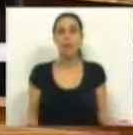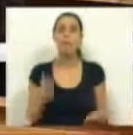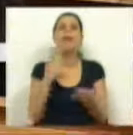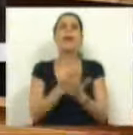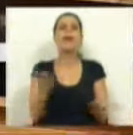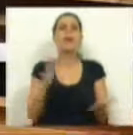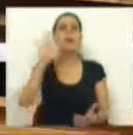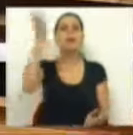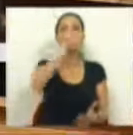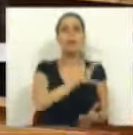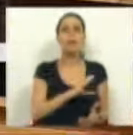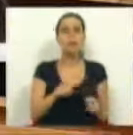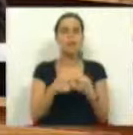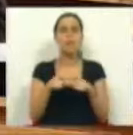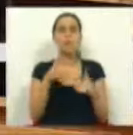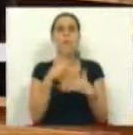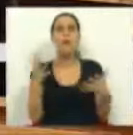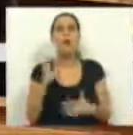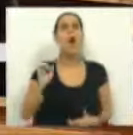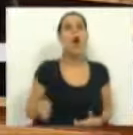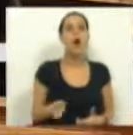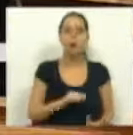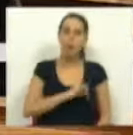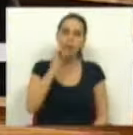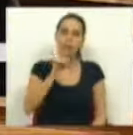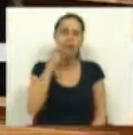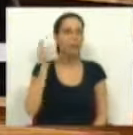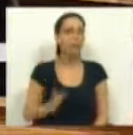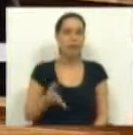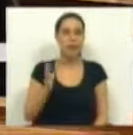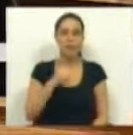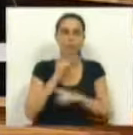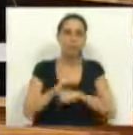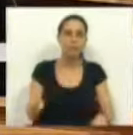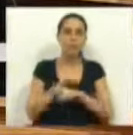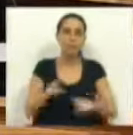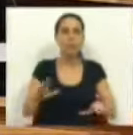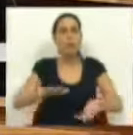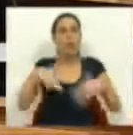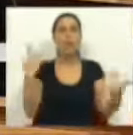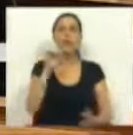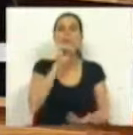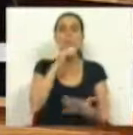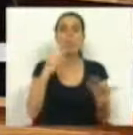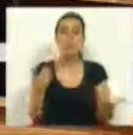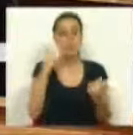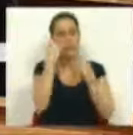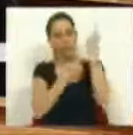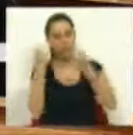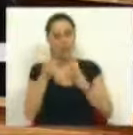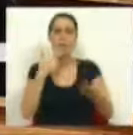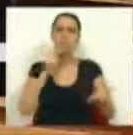Agora, também os senhores sabem até que ponto é que os partidos da maioria têm sistematicamente vetado